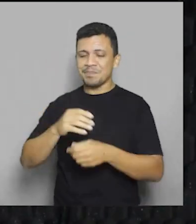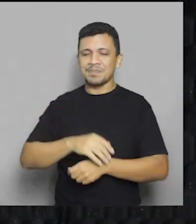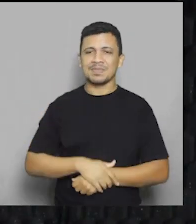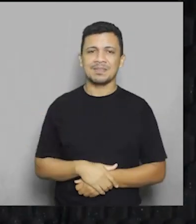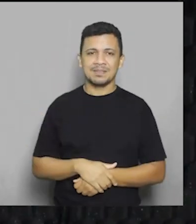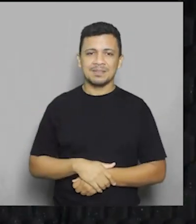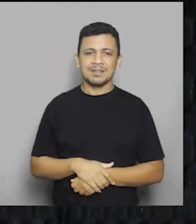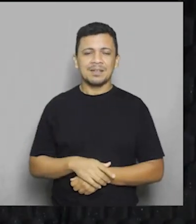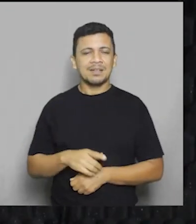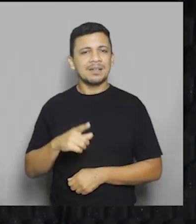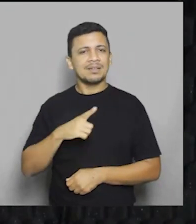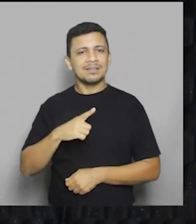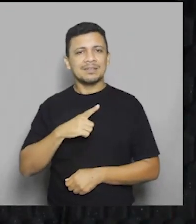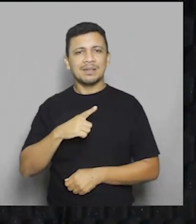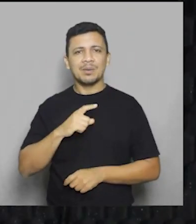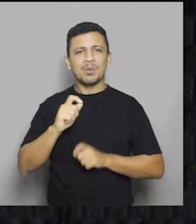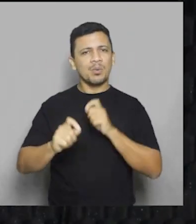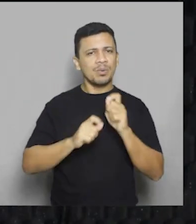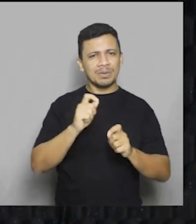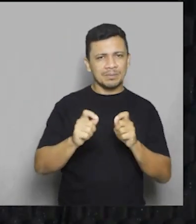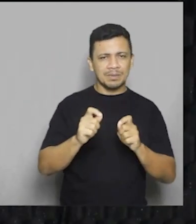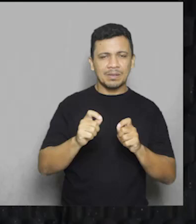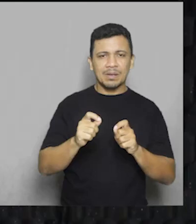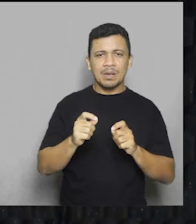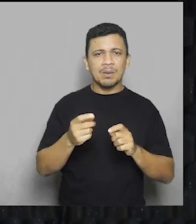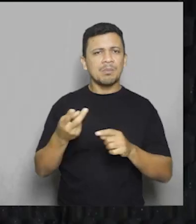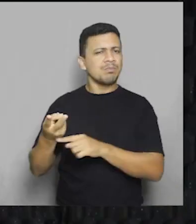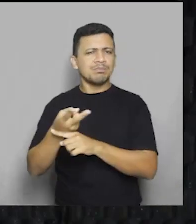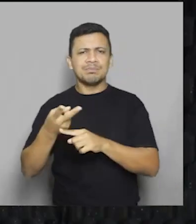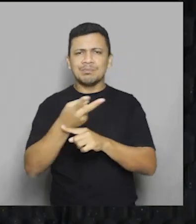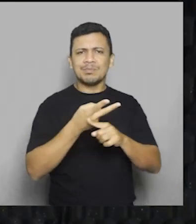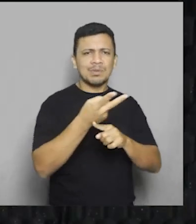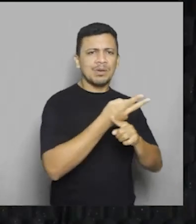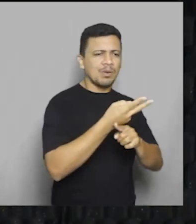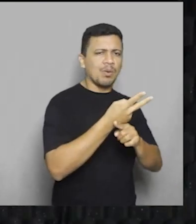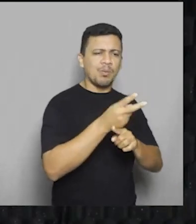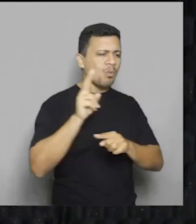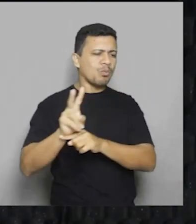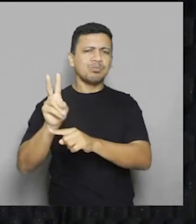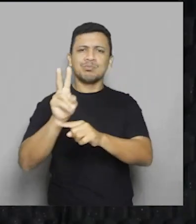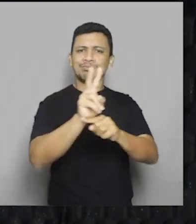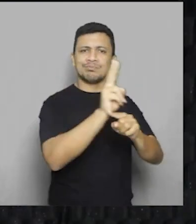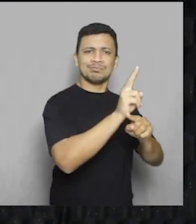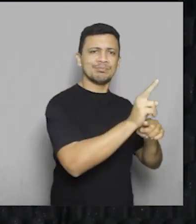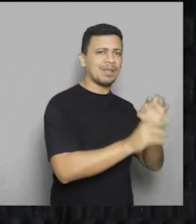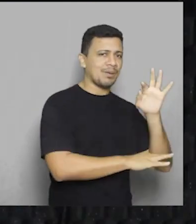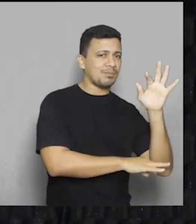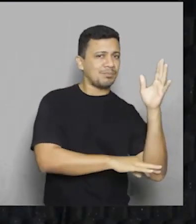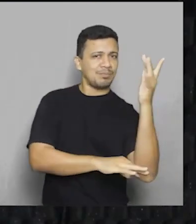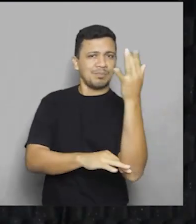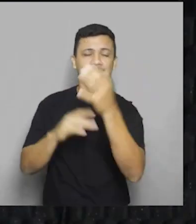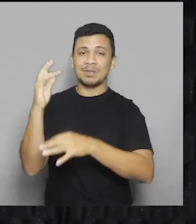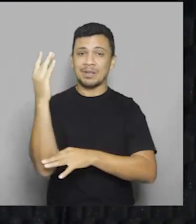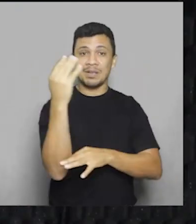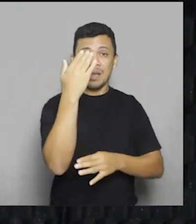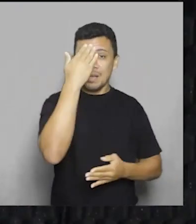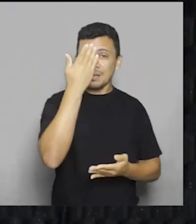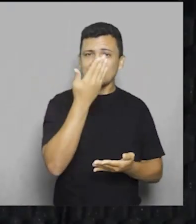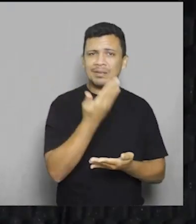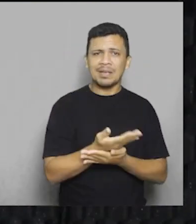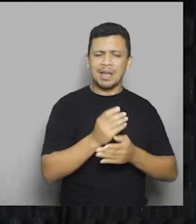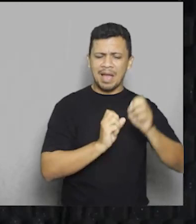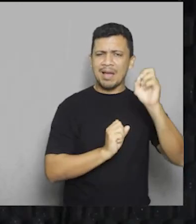É cartas gráficas em constante busqueda de alternativas para cuidar el medio ambiente. Crees que la industria